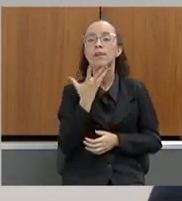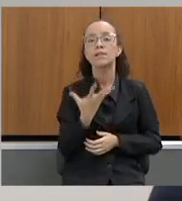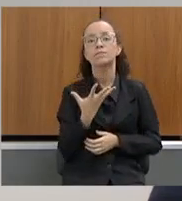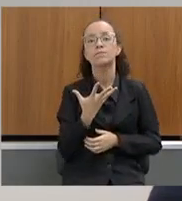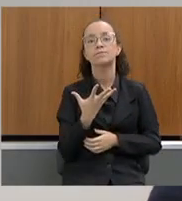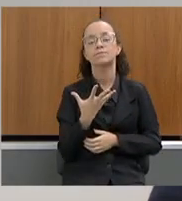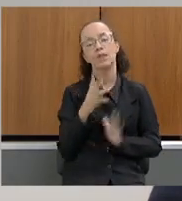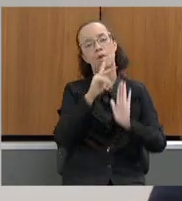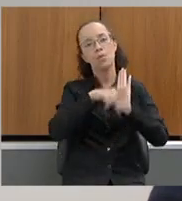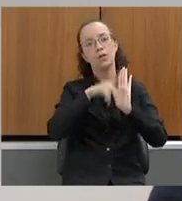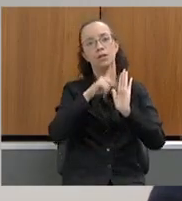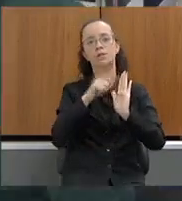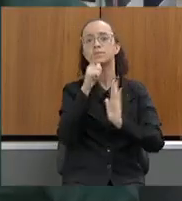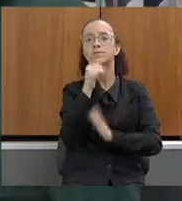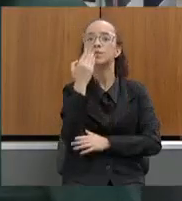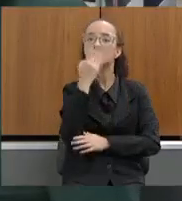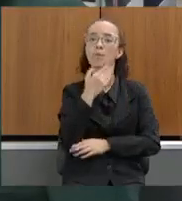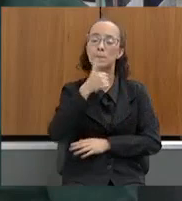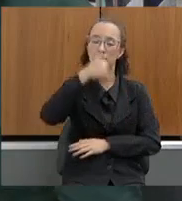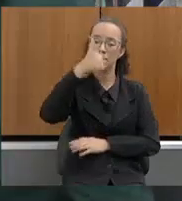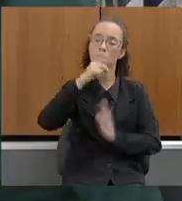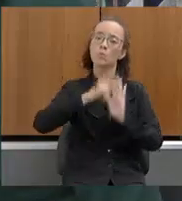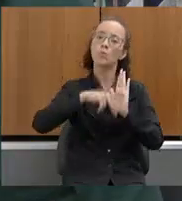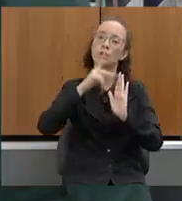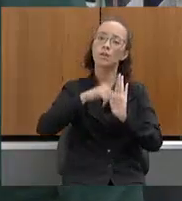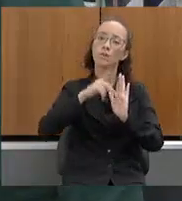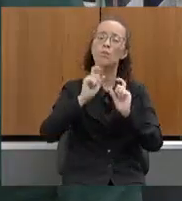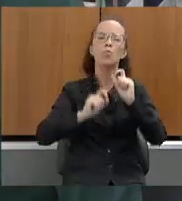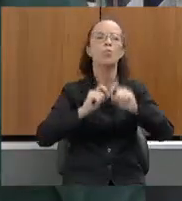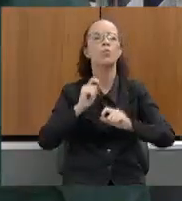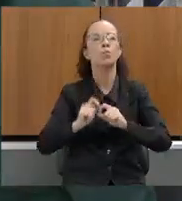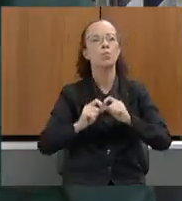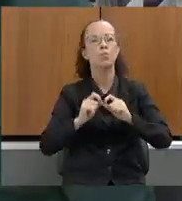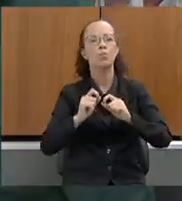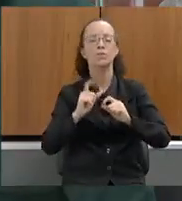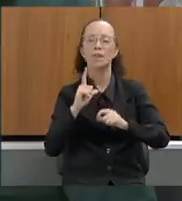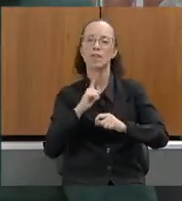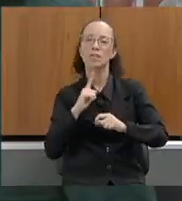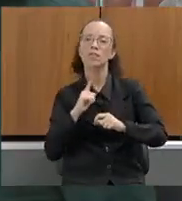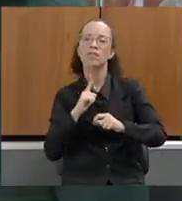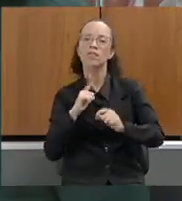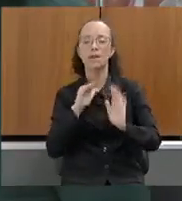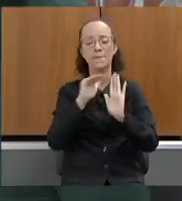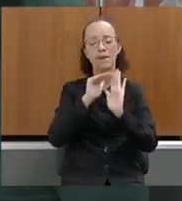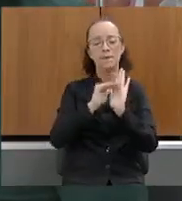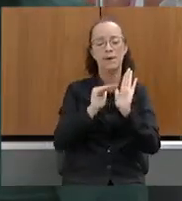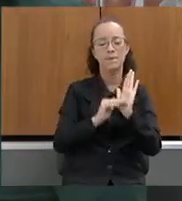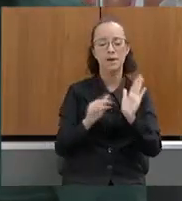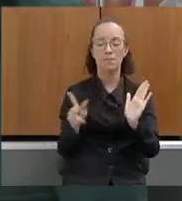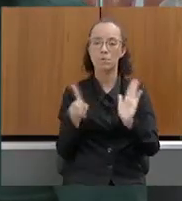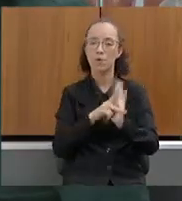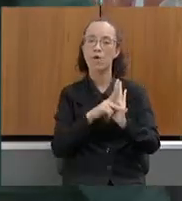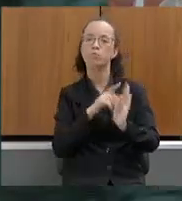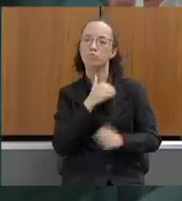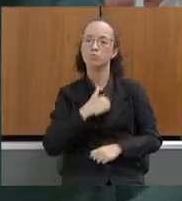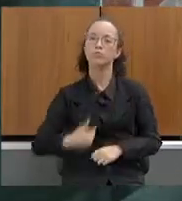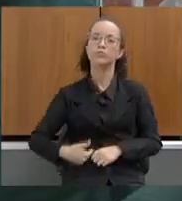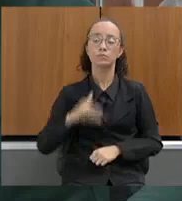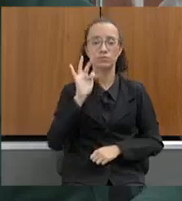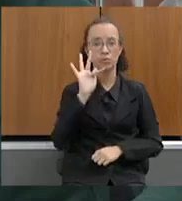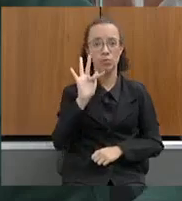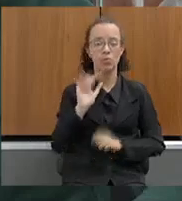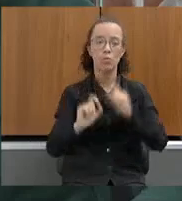relação ao programa Água Doce, primeiro, ele é um programa onde há uma delimitação estabelecida pelo próprio governo federal, que é